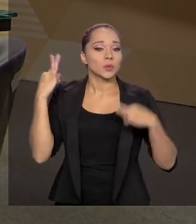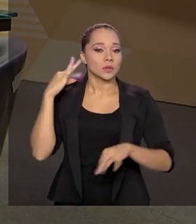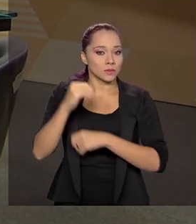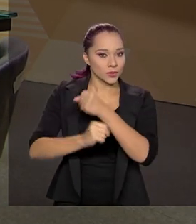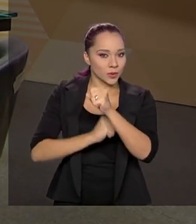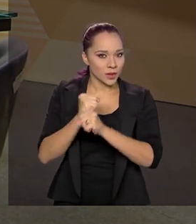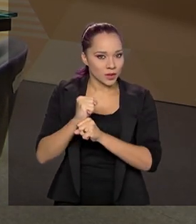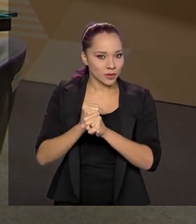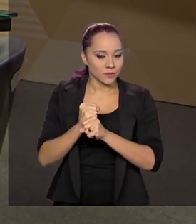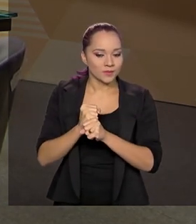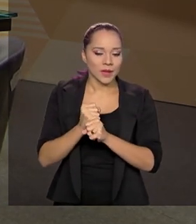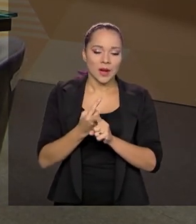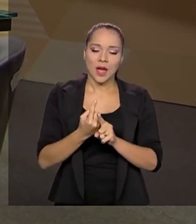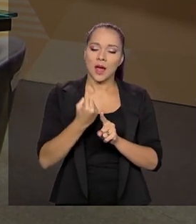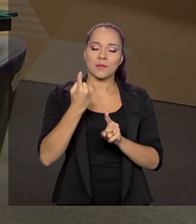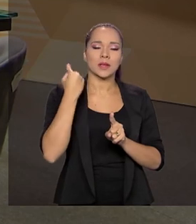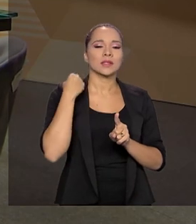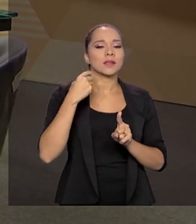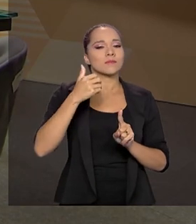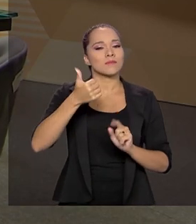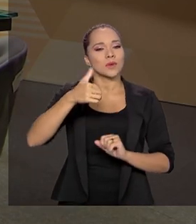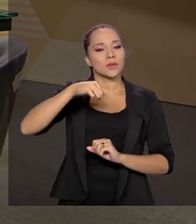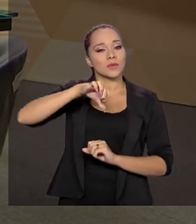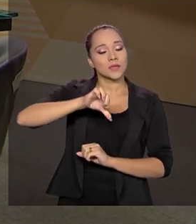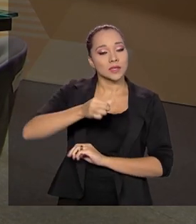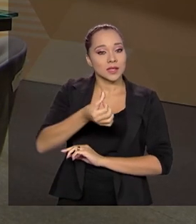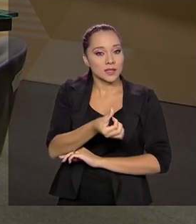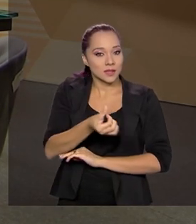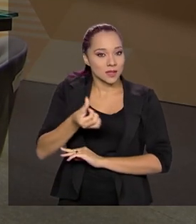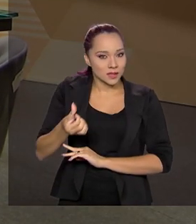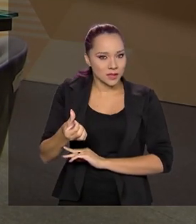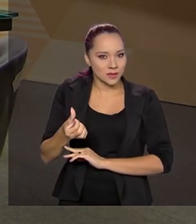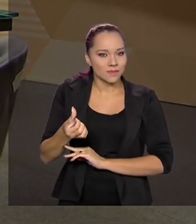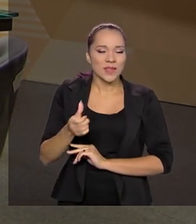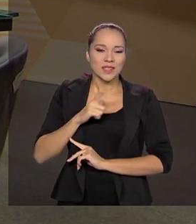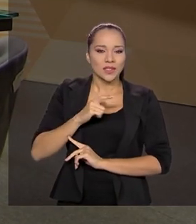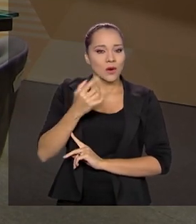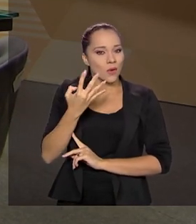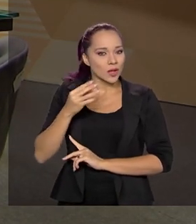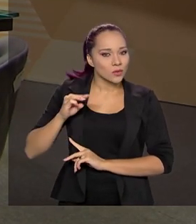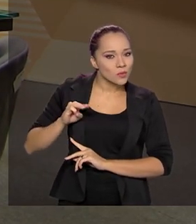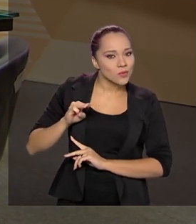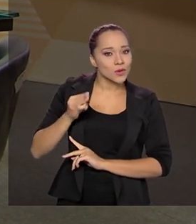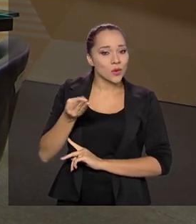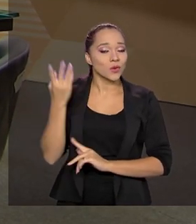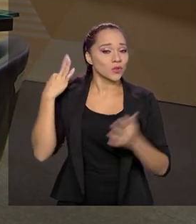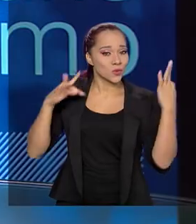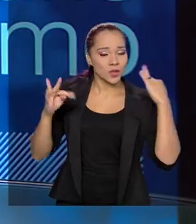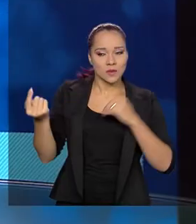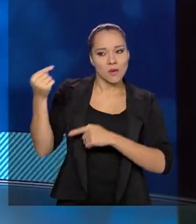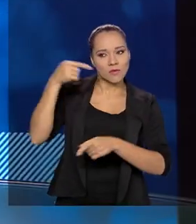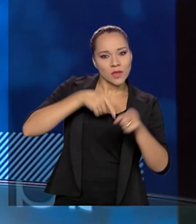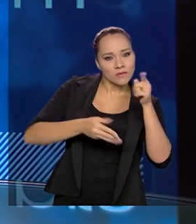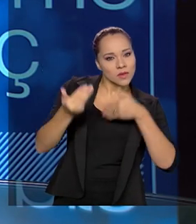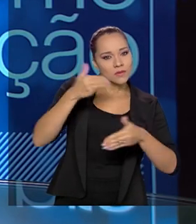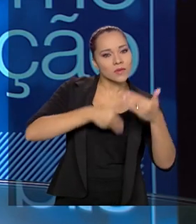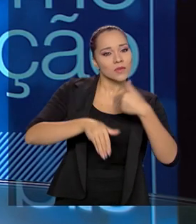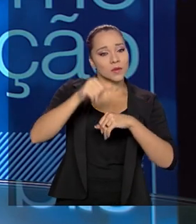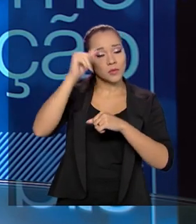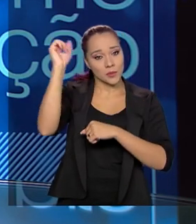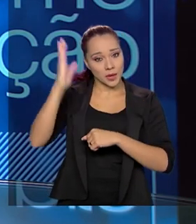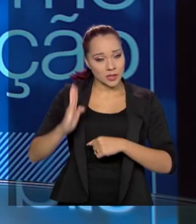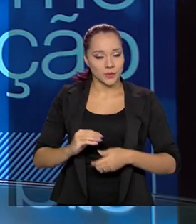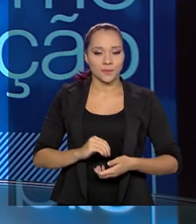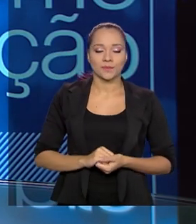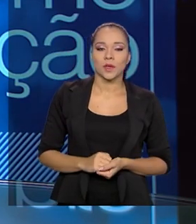Em 1966. Em 1966. 4 milhões de turistas ano internacionais. O Brasil tinha